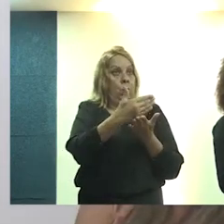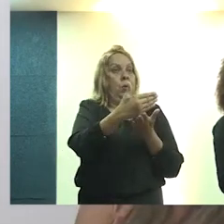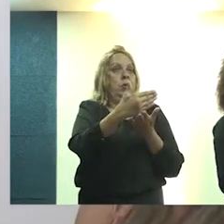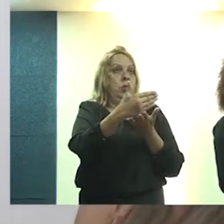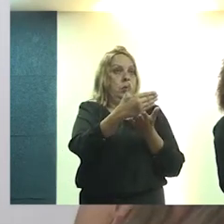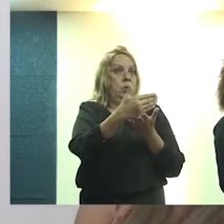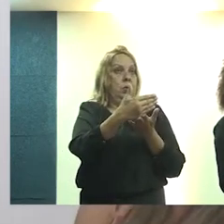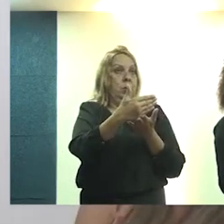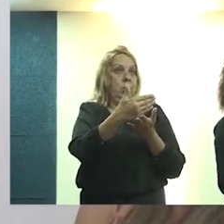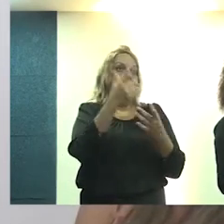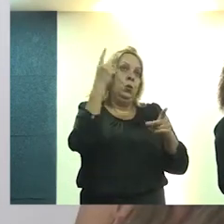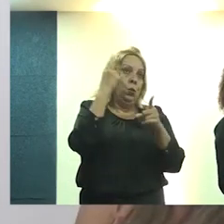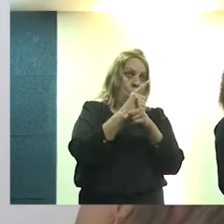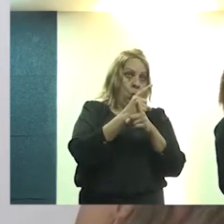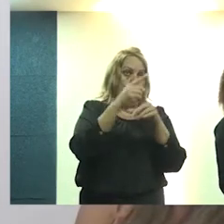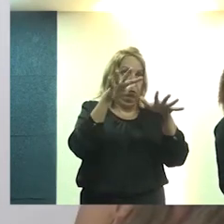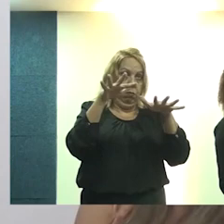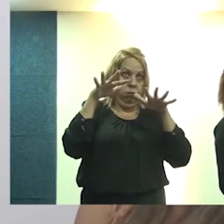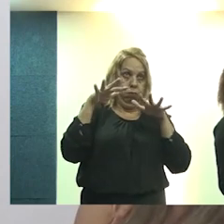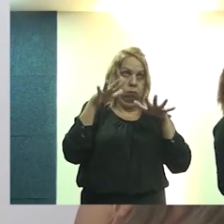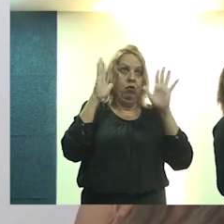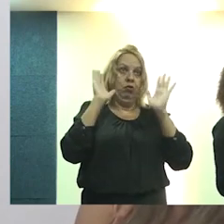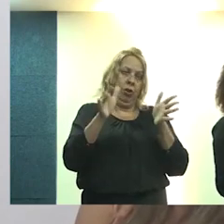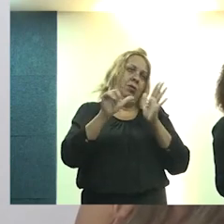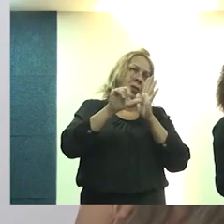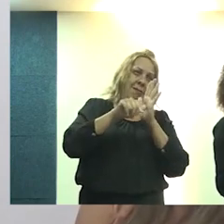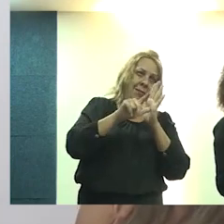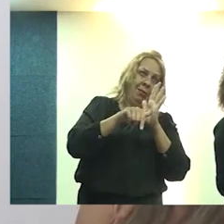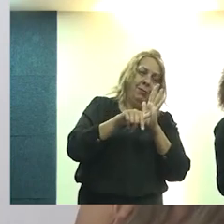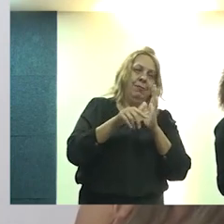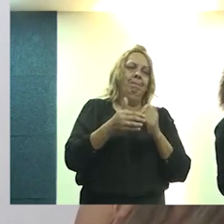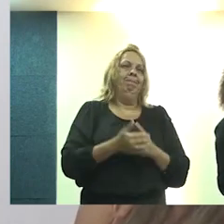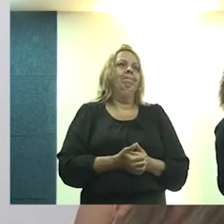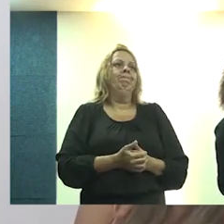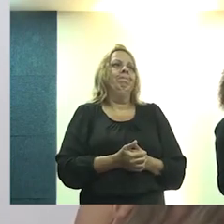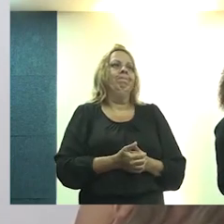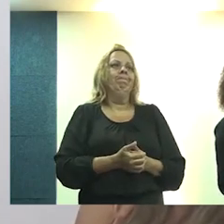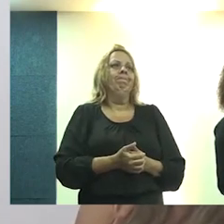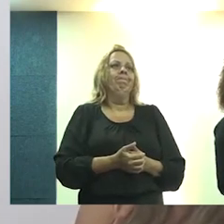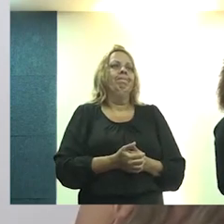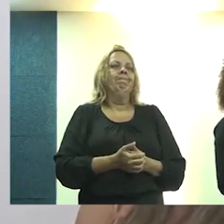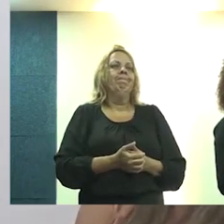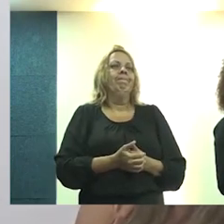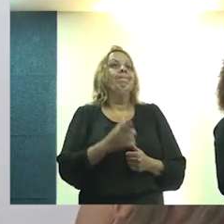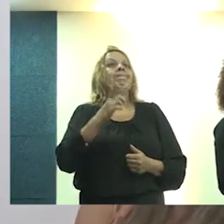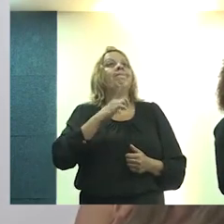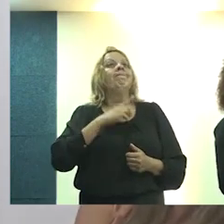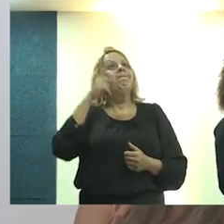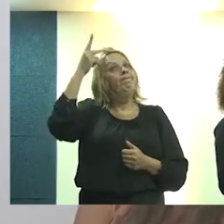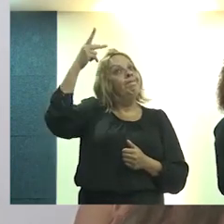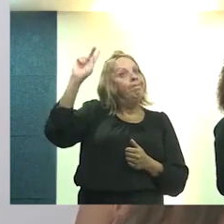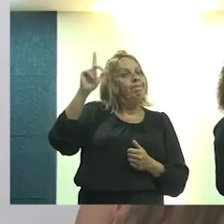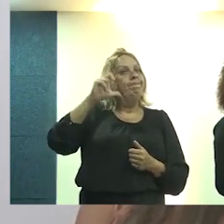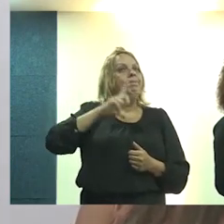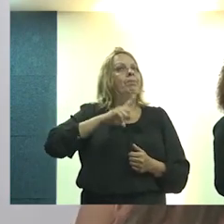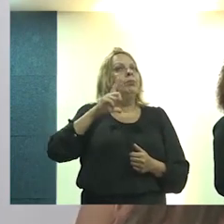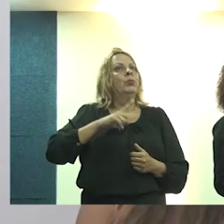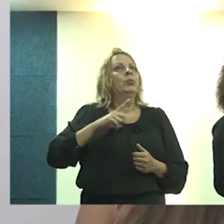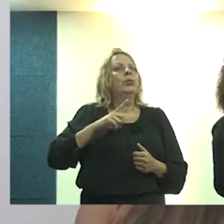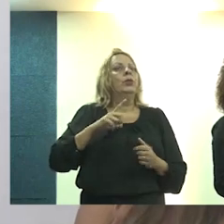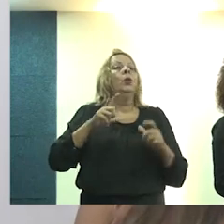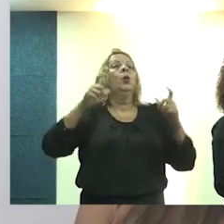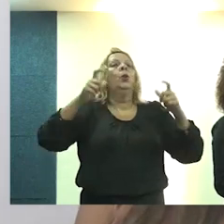início do nosso evento, já estava um pouquinho atrasado, ele ainda estava no Palácio Museu